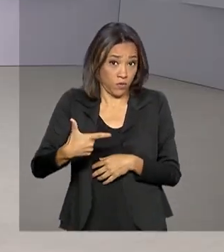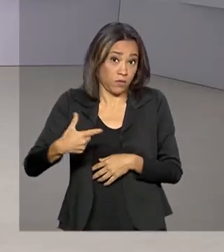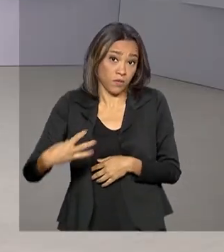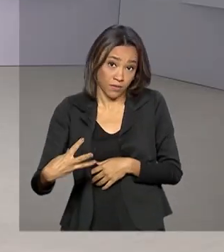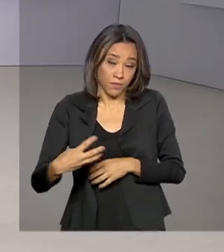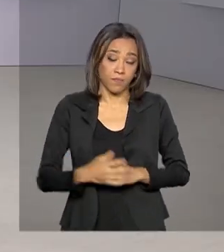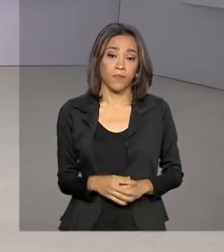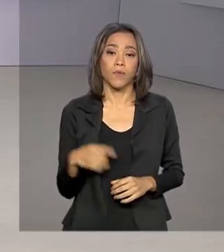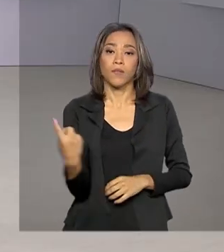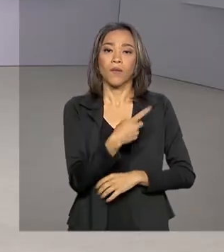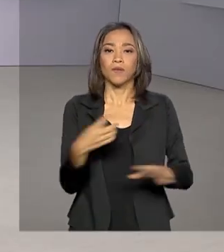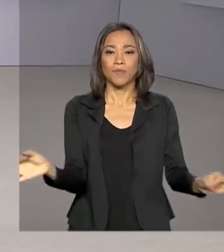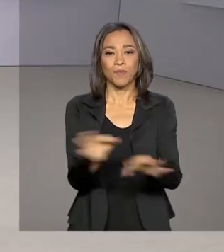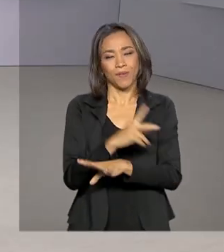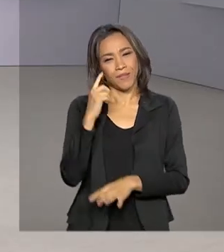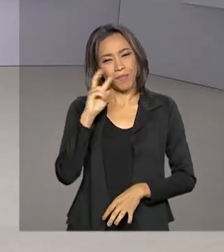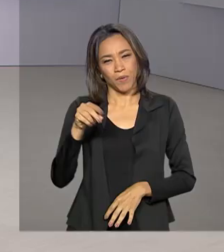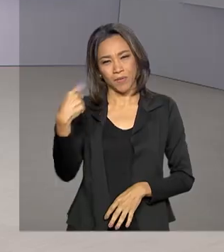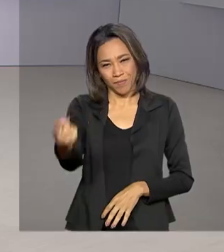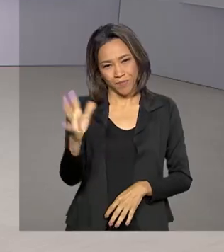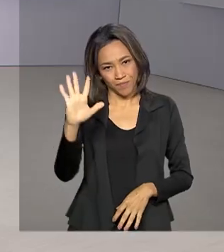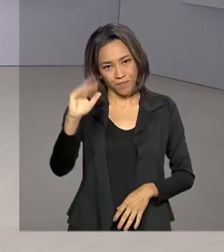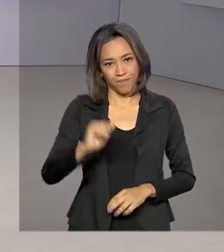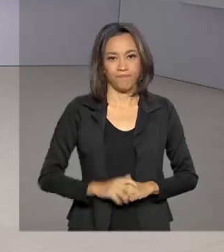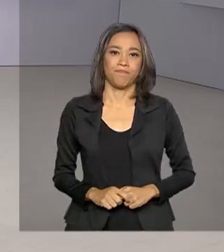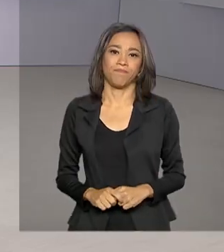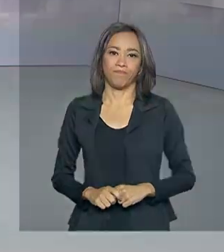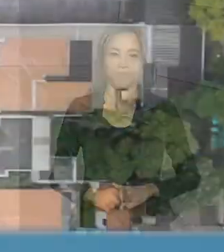Nós ficamos por aqui. Até a próxima edição. Tchau!